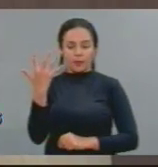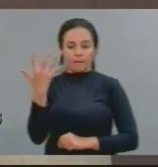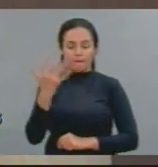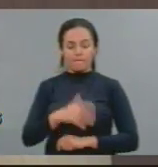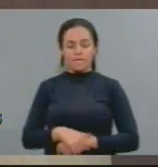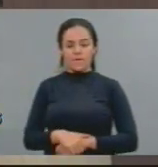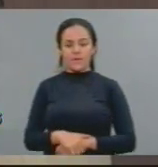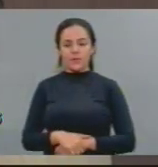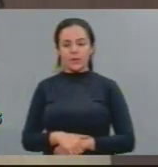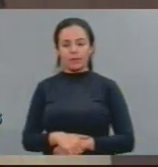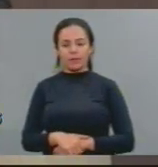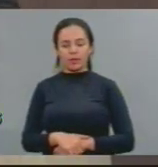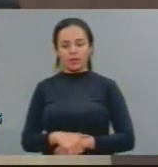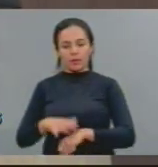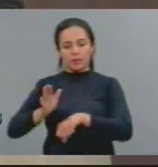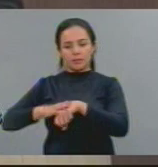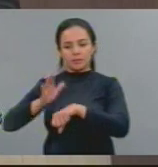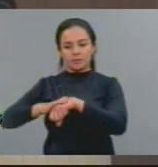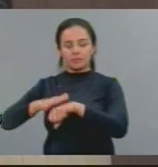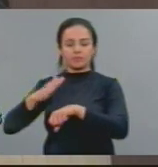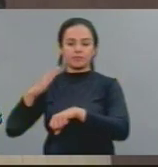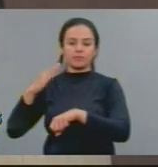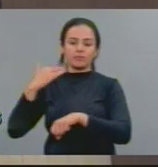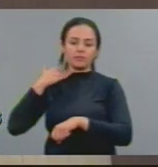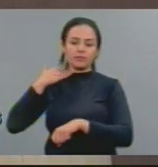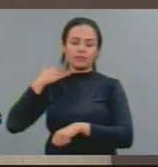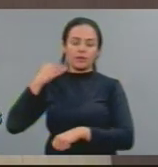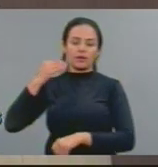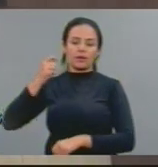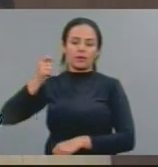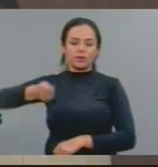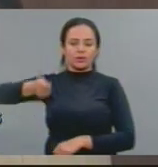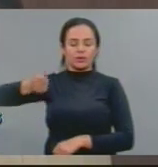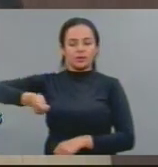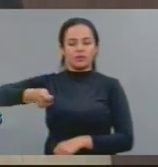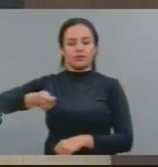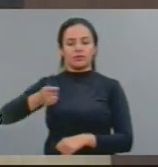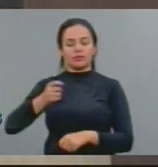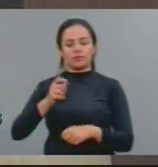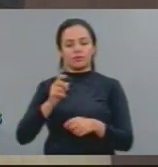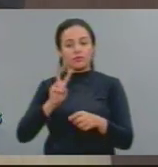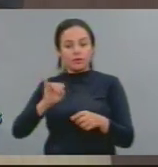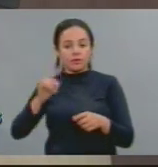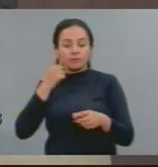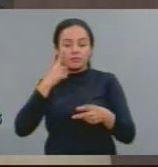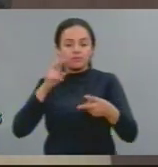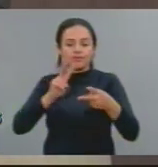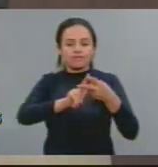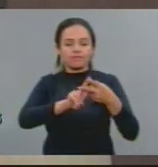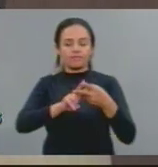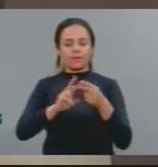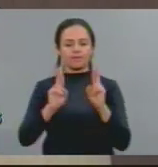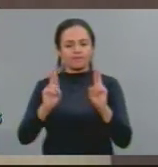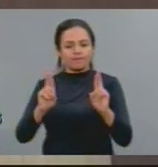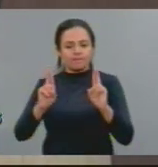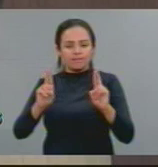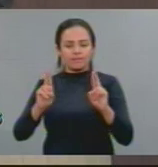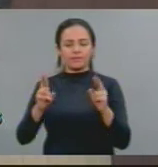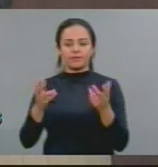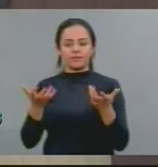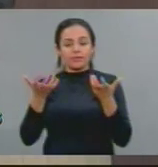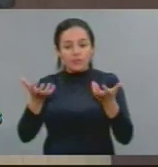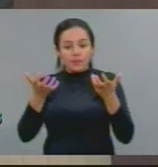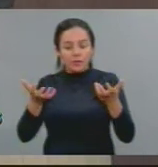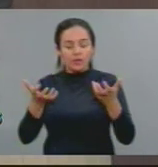aplicação da pena, a dosimetria da pena. Portanto, aqui, eu queria